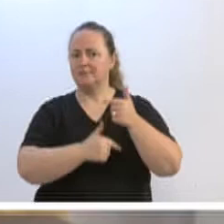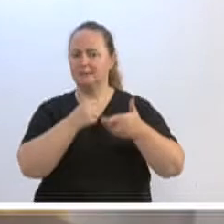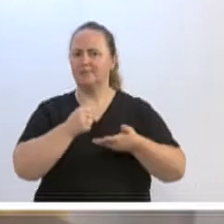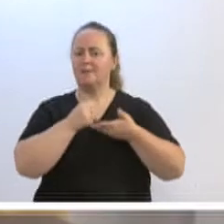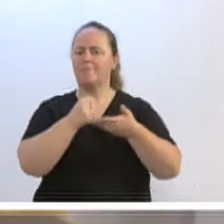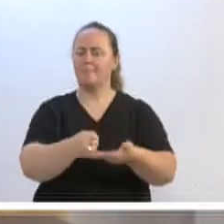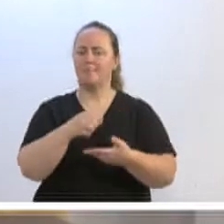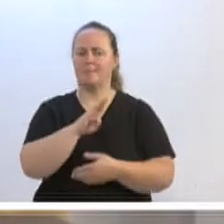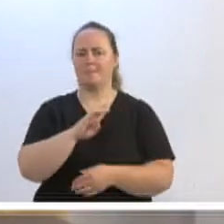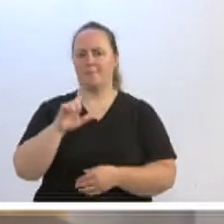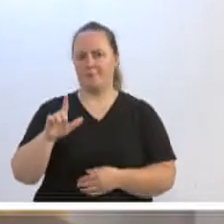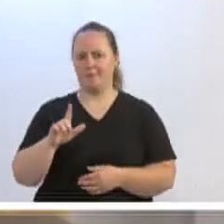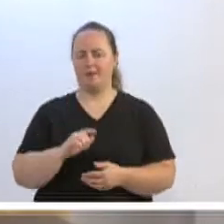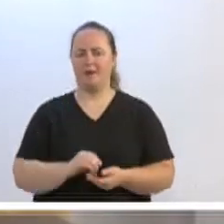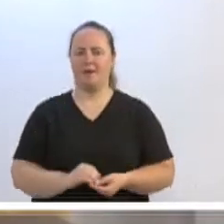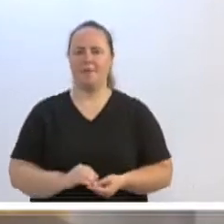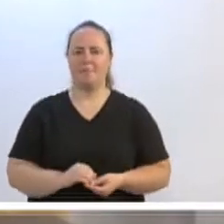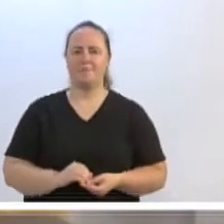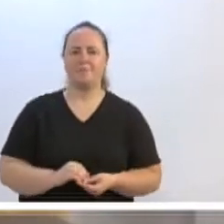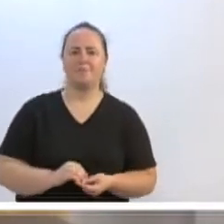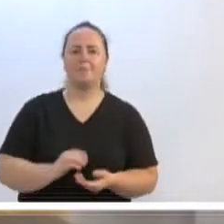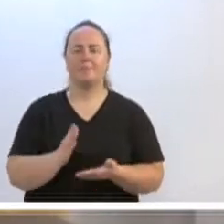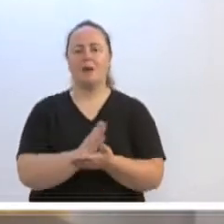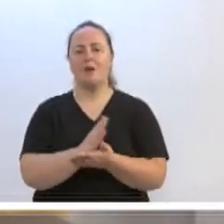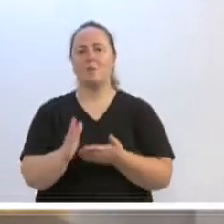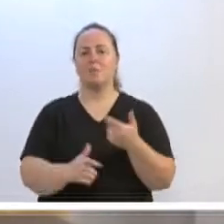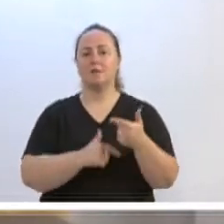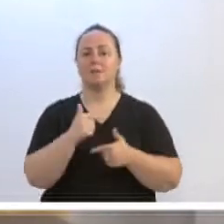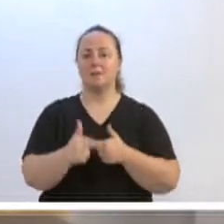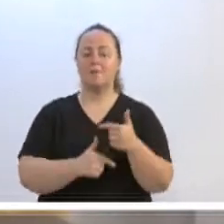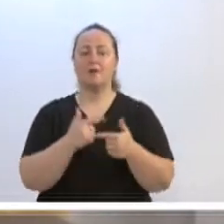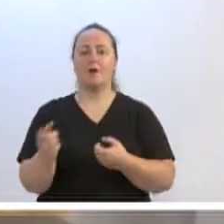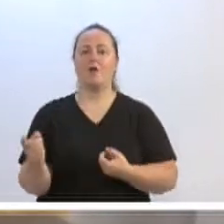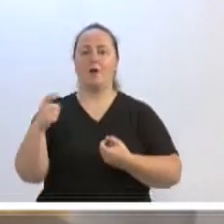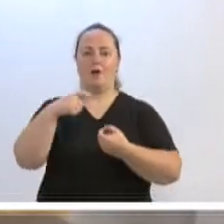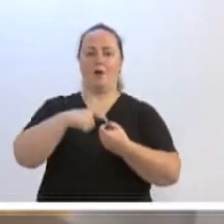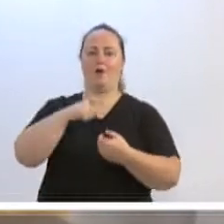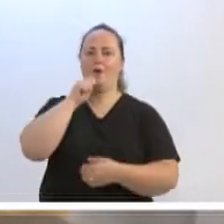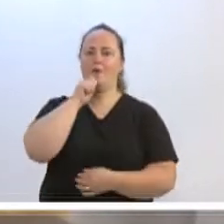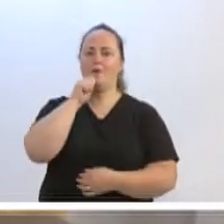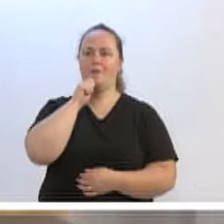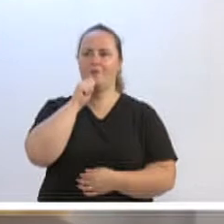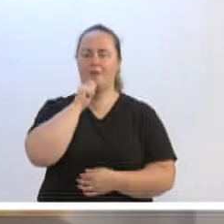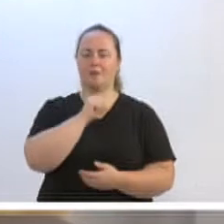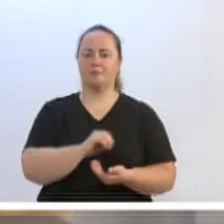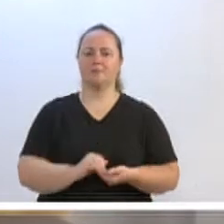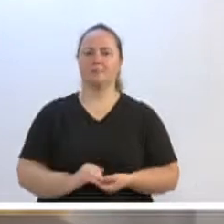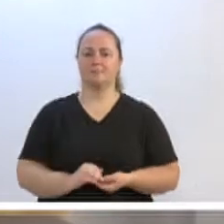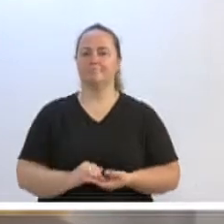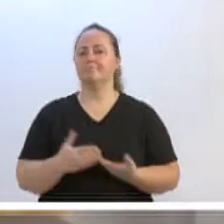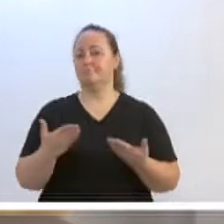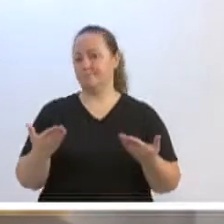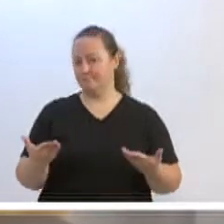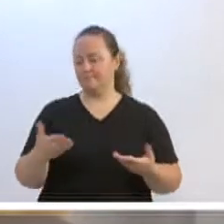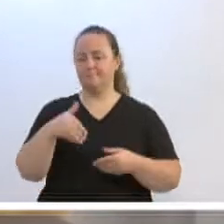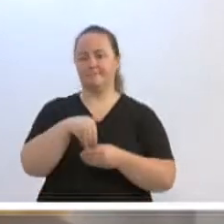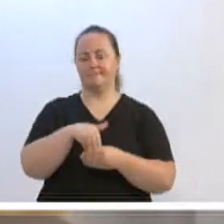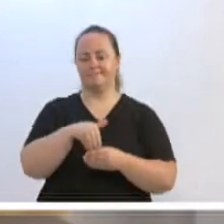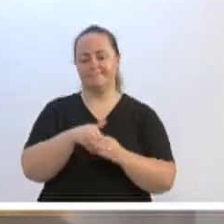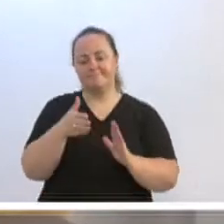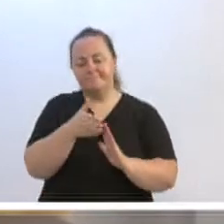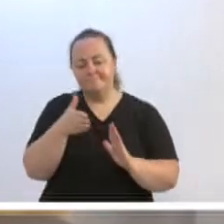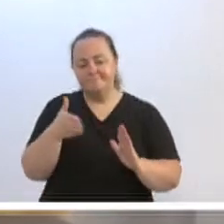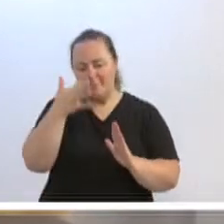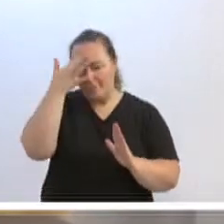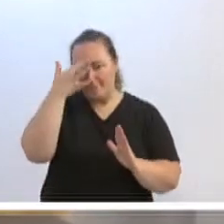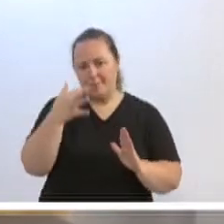essa nova leitura, muitas pessoas que trabalharam não voltaram para a Casa Legislativa, enfim, é o processo eleitoral, nós temos que entender.